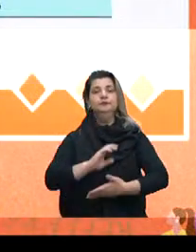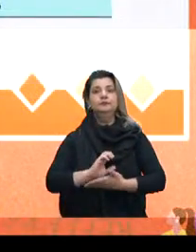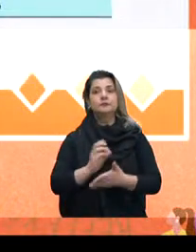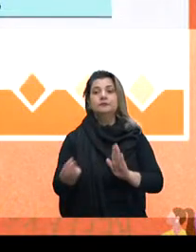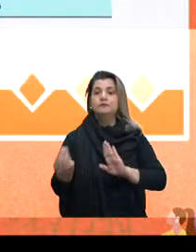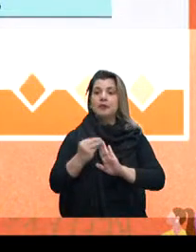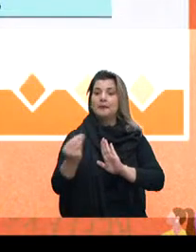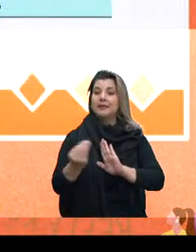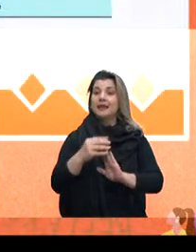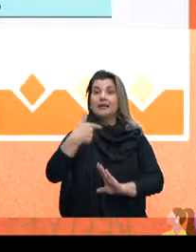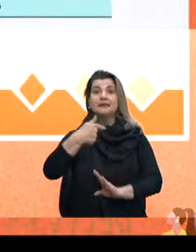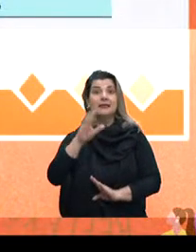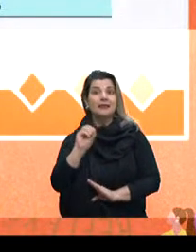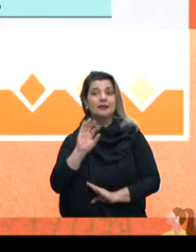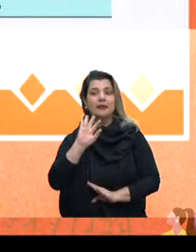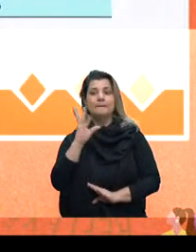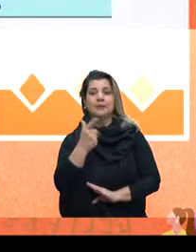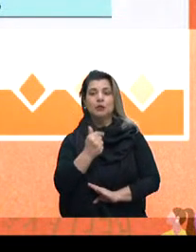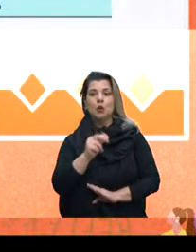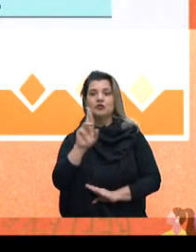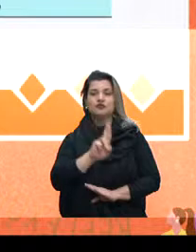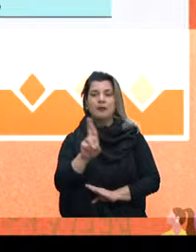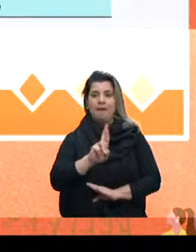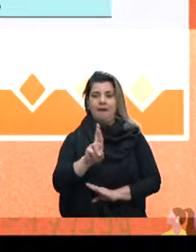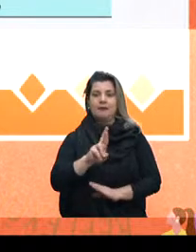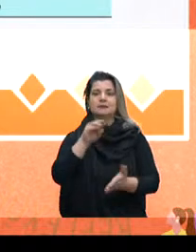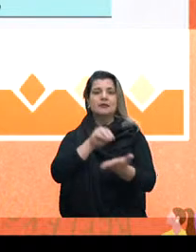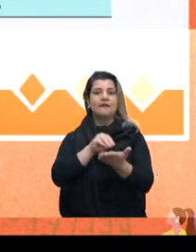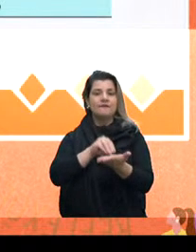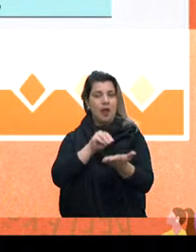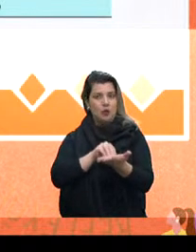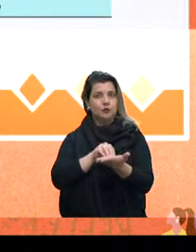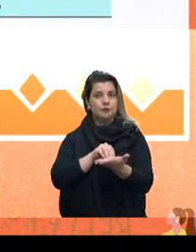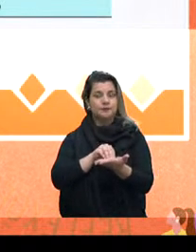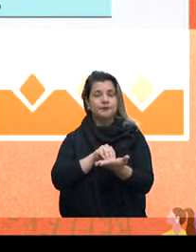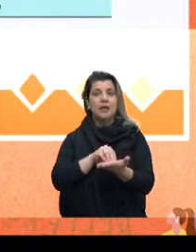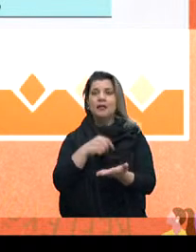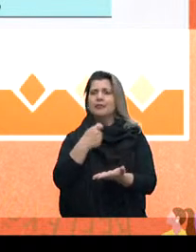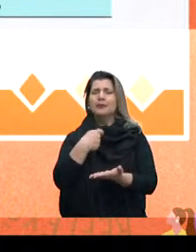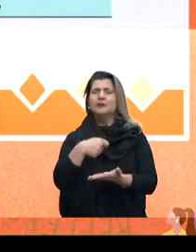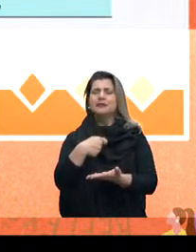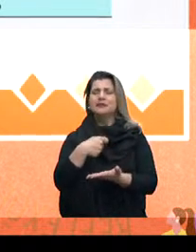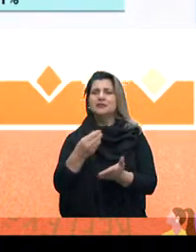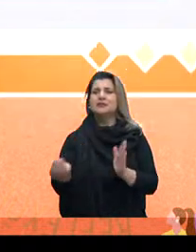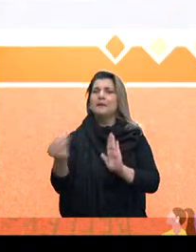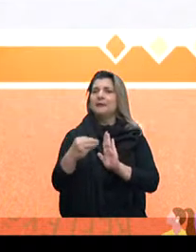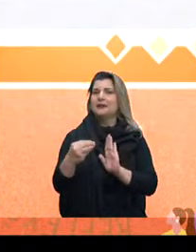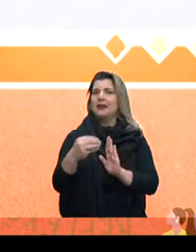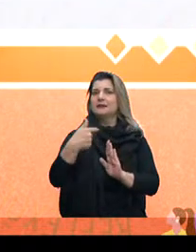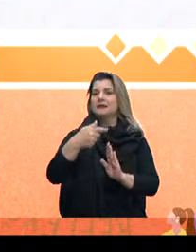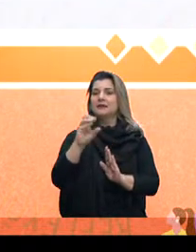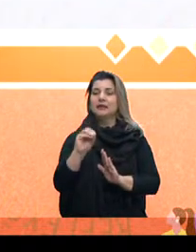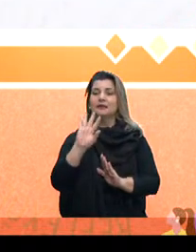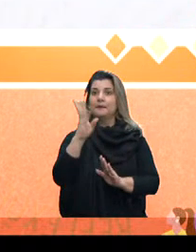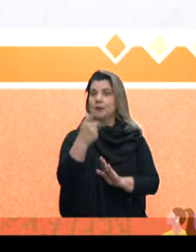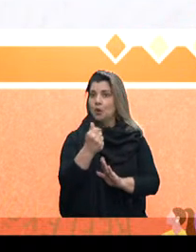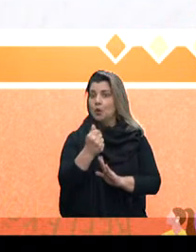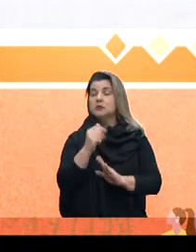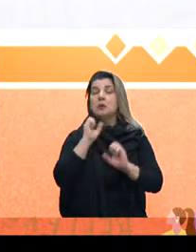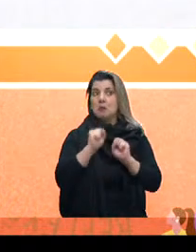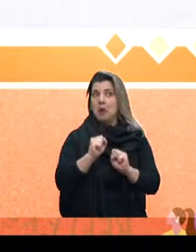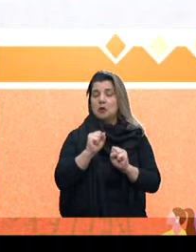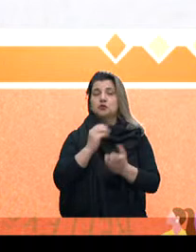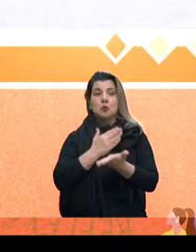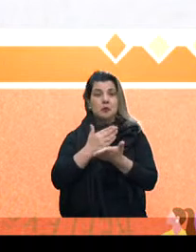aplicar os 70 milhões de reais faltantes, obviamente que não precisa aplicar 70 milhões no ano que vem, pode ser uma escada, 10, depois